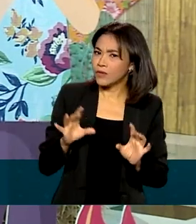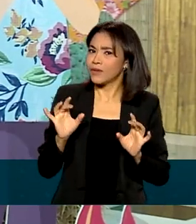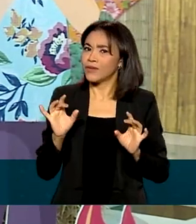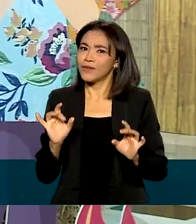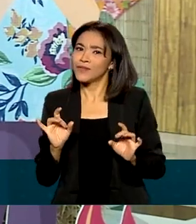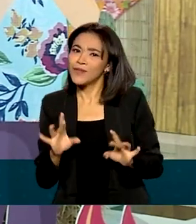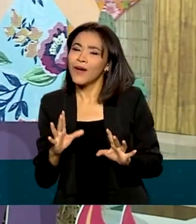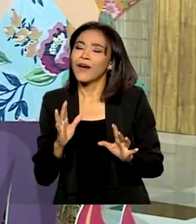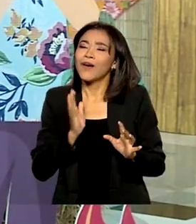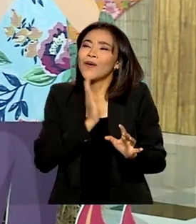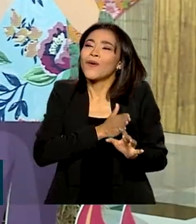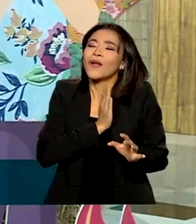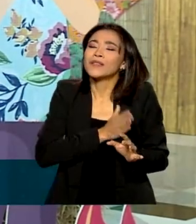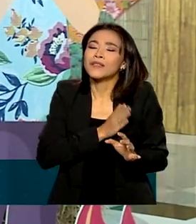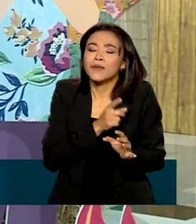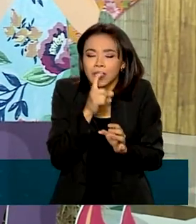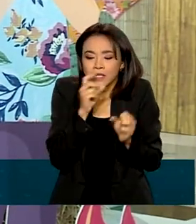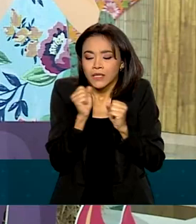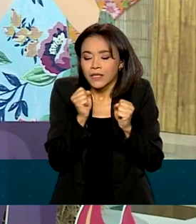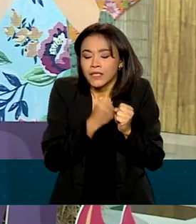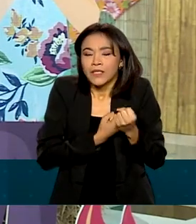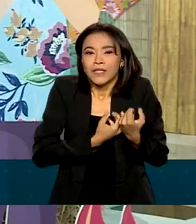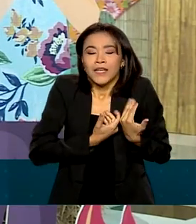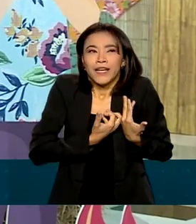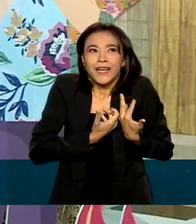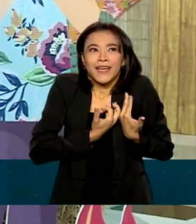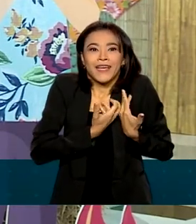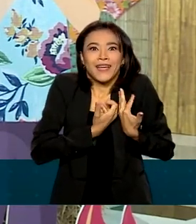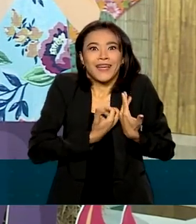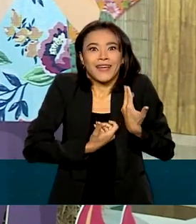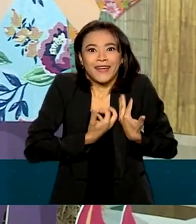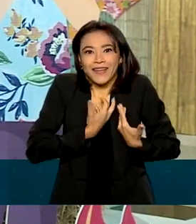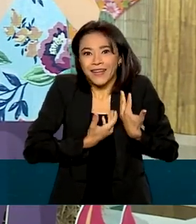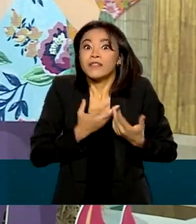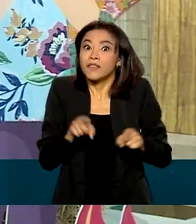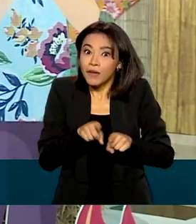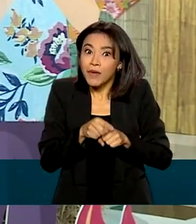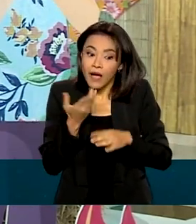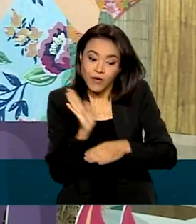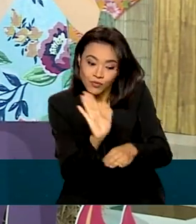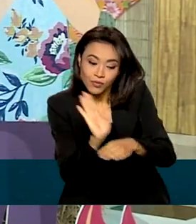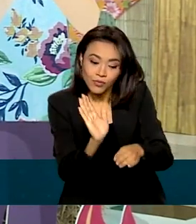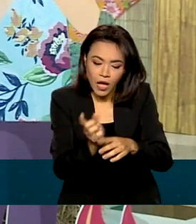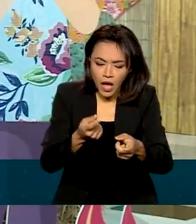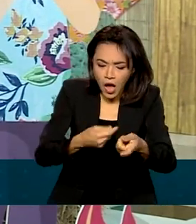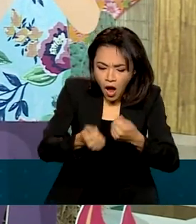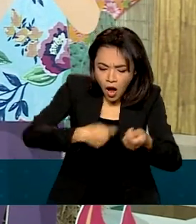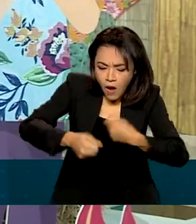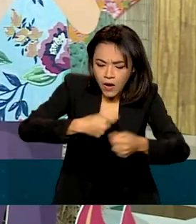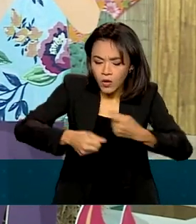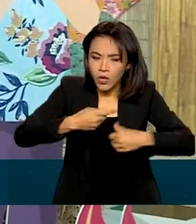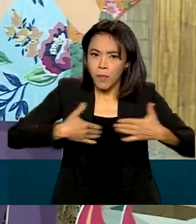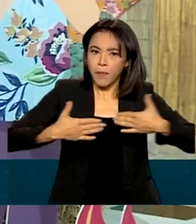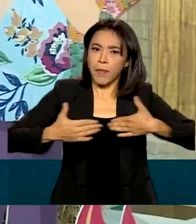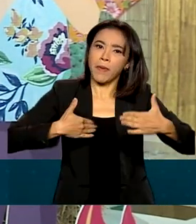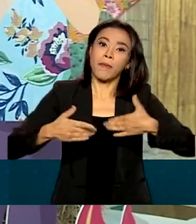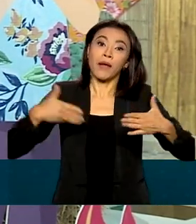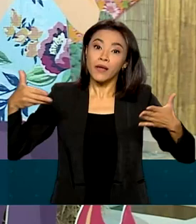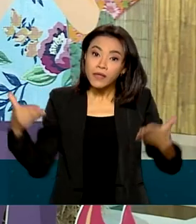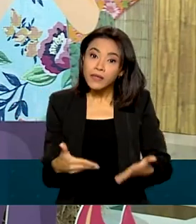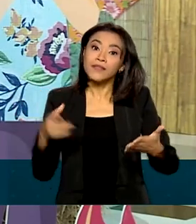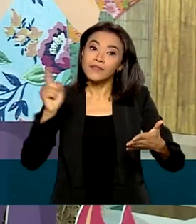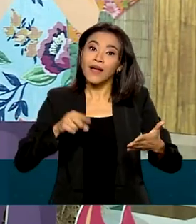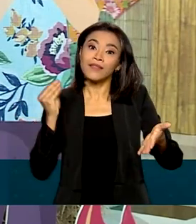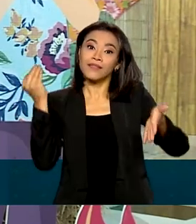esquentar os corações no inverno. Elas também vêm para aquecer a economia. As comemorações fazem parte do calendário